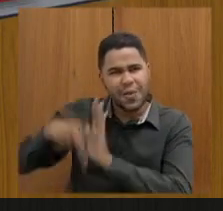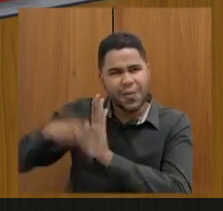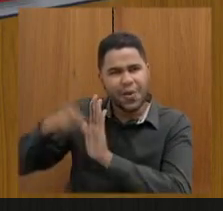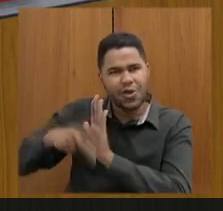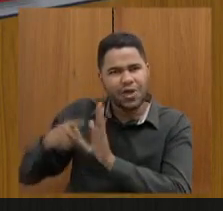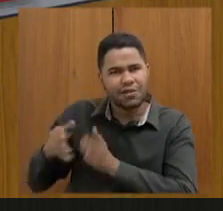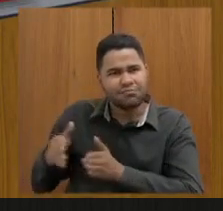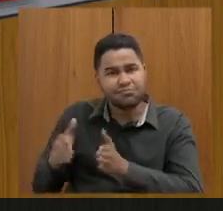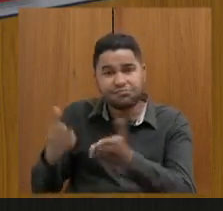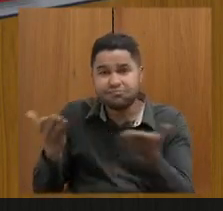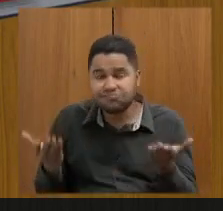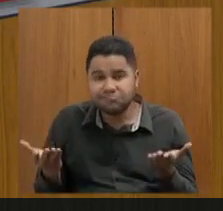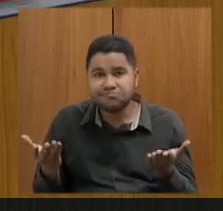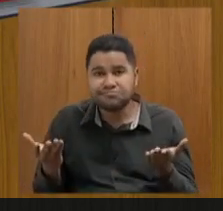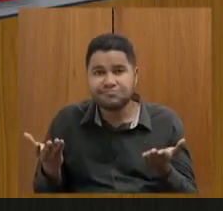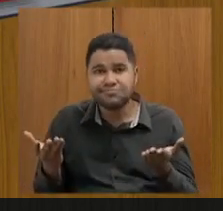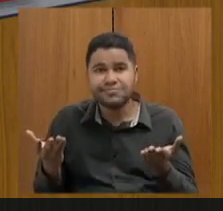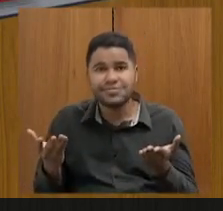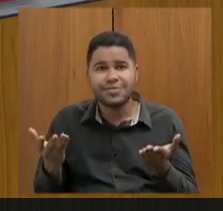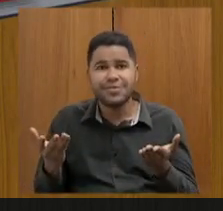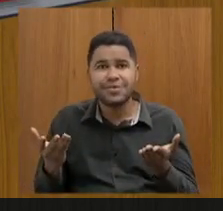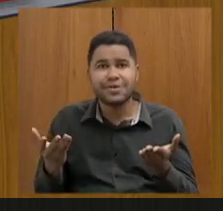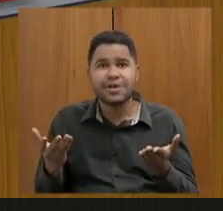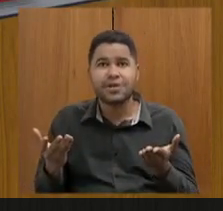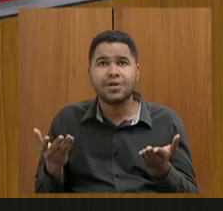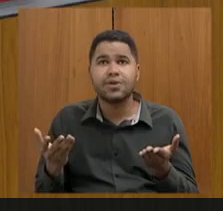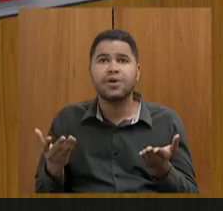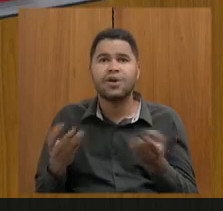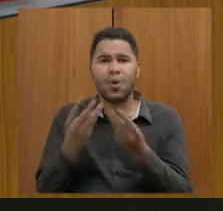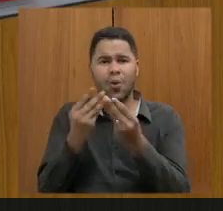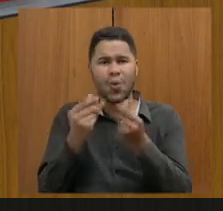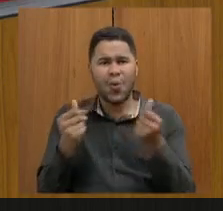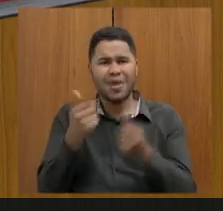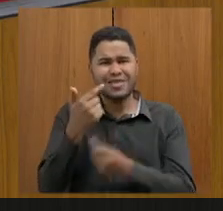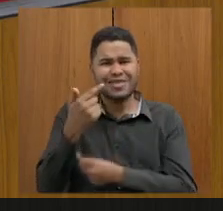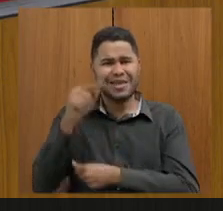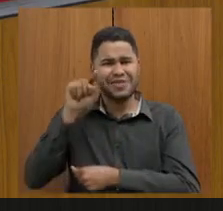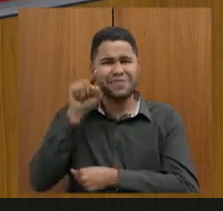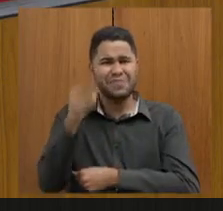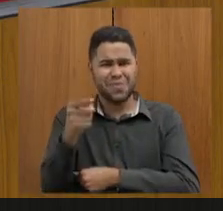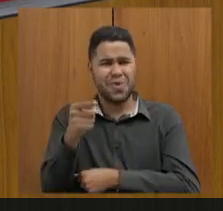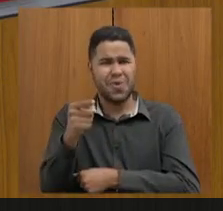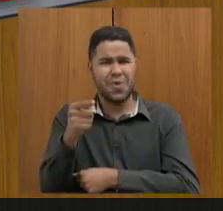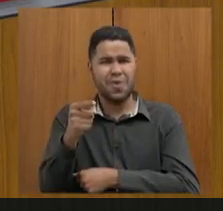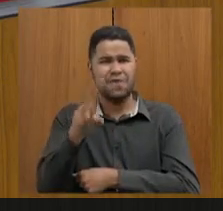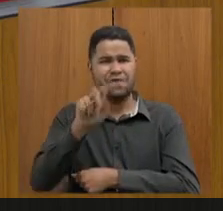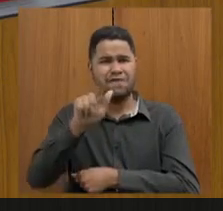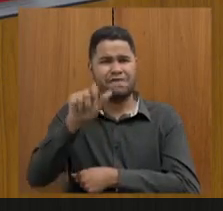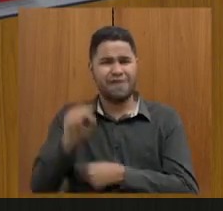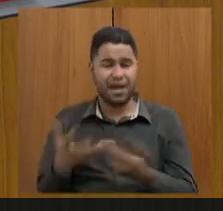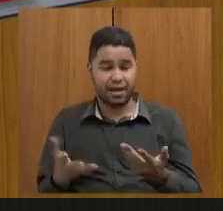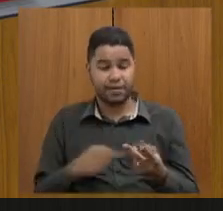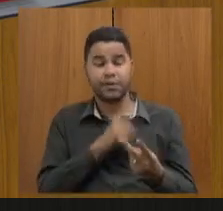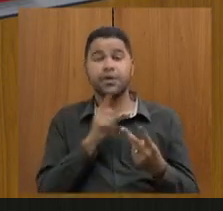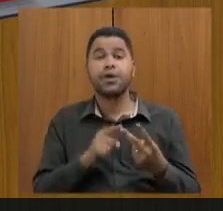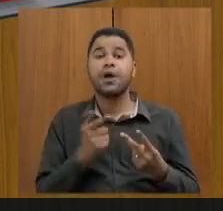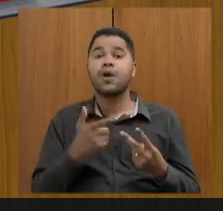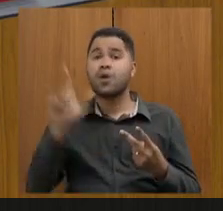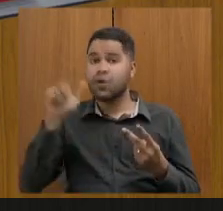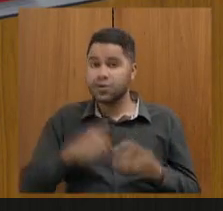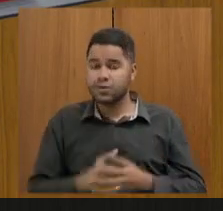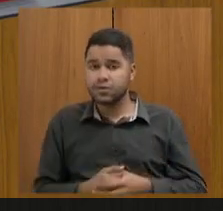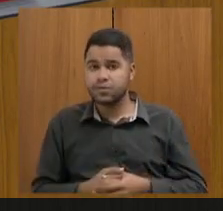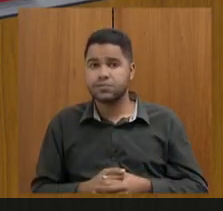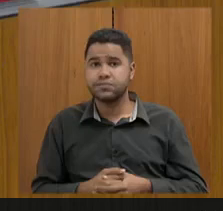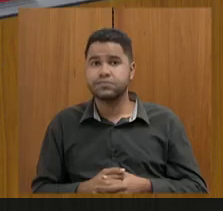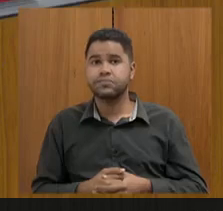tramitando na casa, extinguindo quase 7 mil cargos de carreira da educação básica? E a outra é